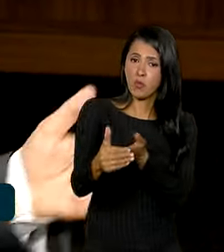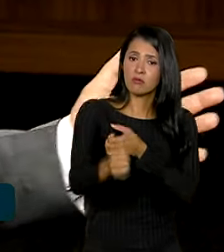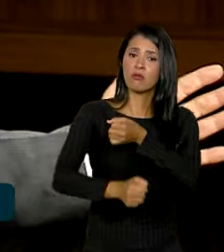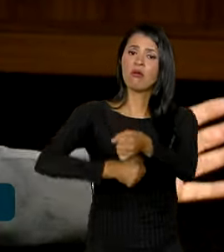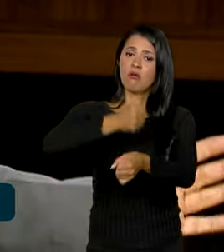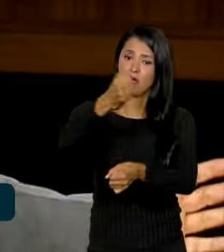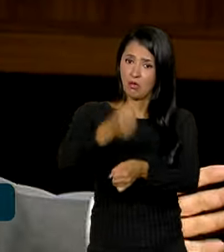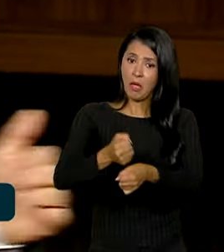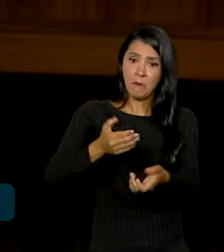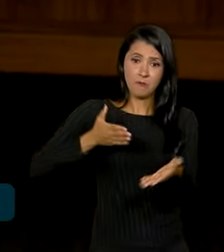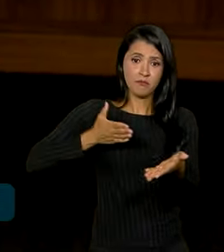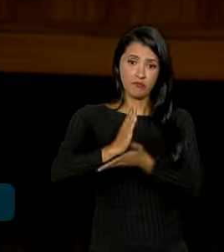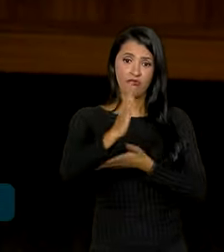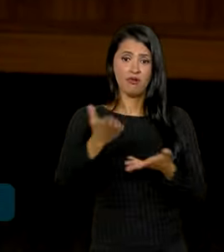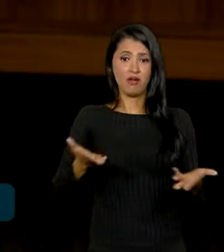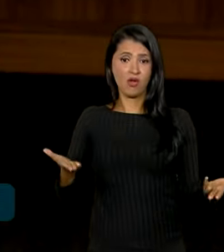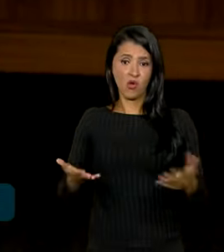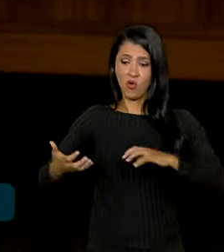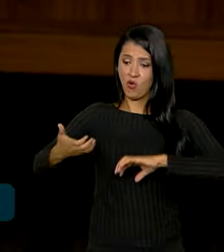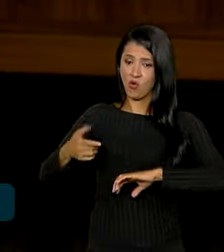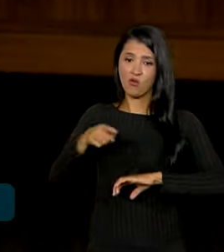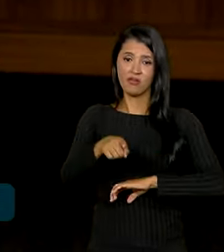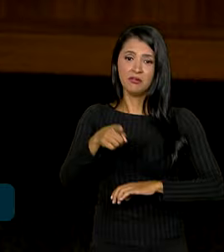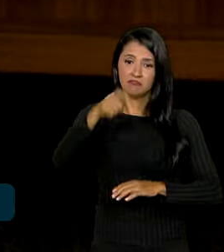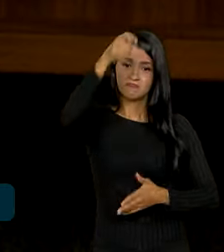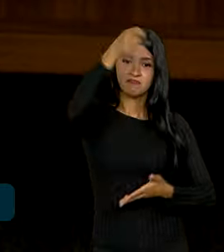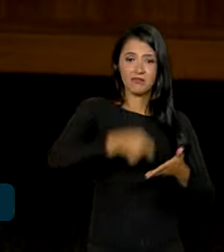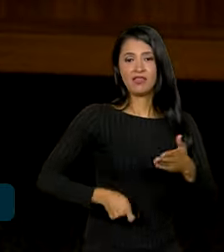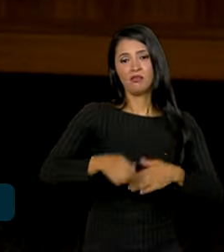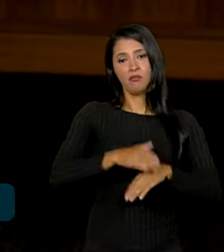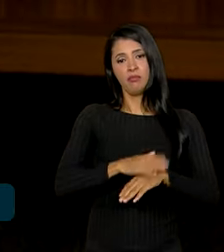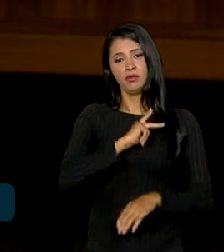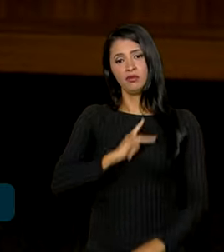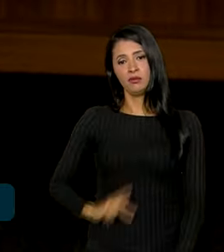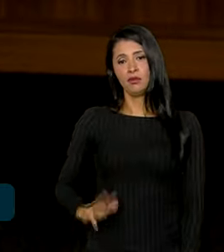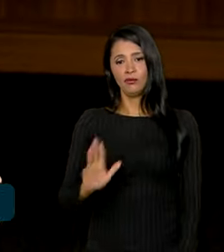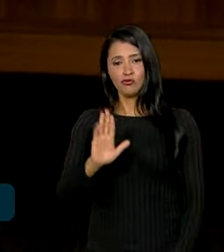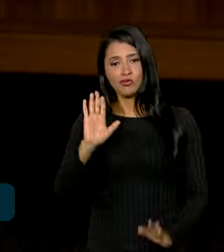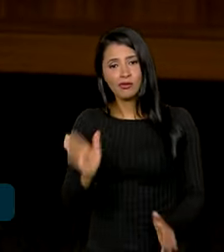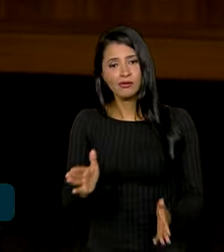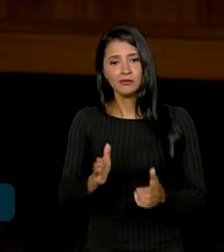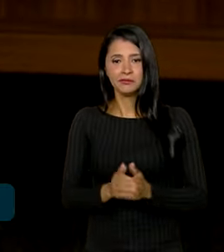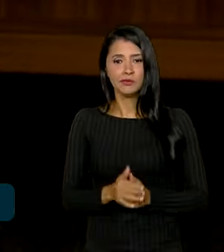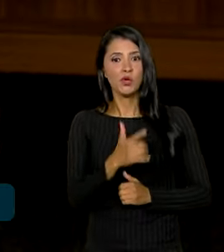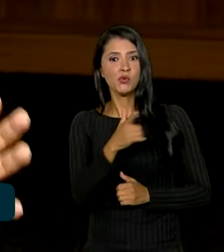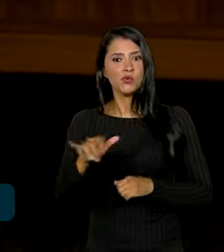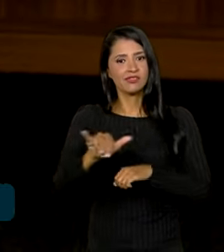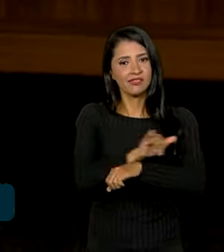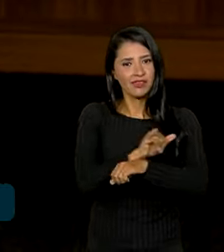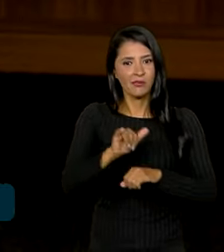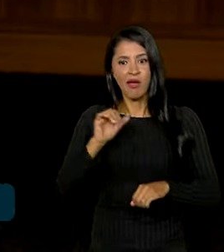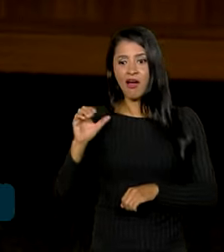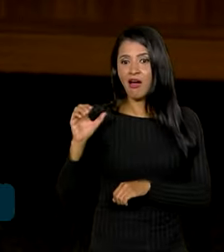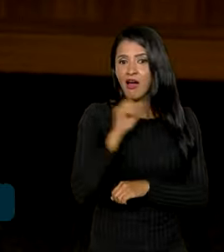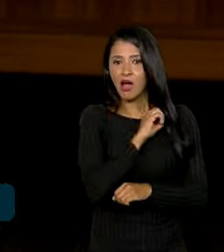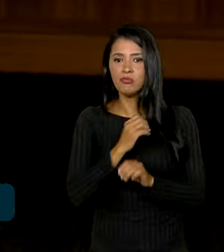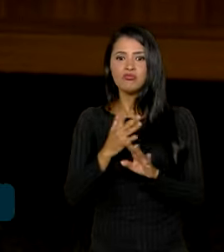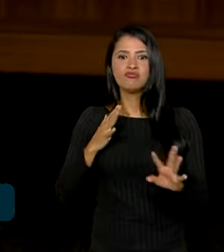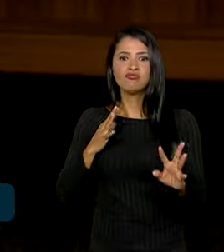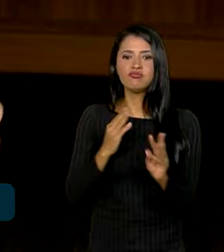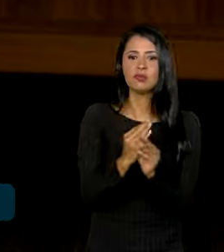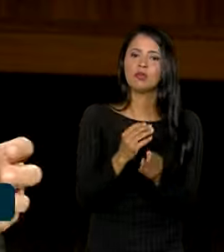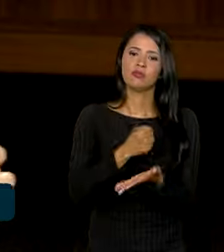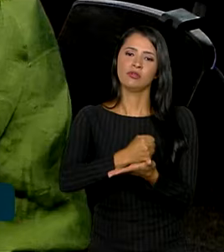do ano que vem. Foi aprovado agora no Congresso Nacional e sancionado pelo presidente Lula. Outra medida para dar celeridade aos processos é a